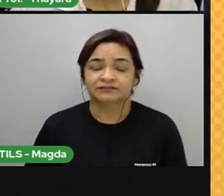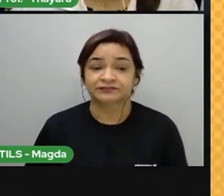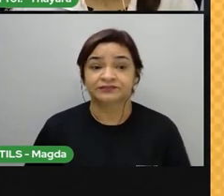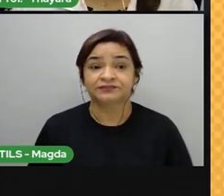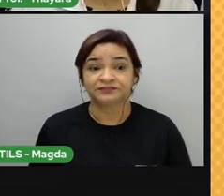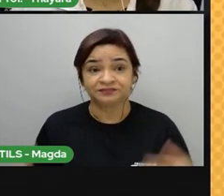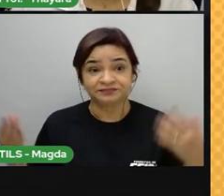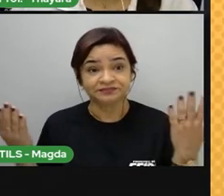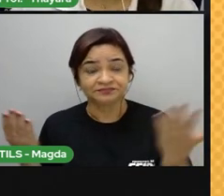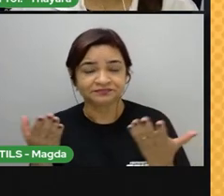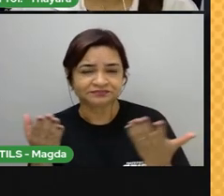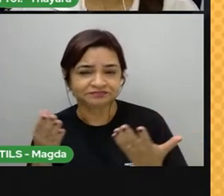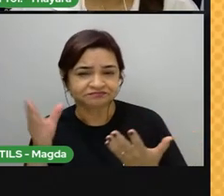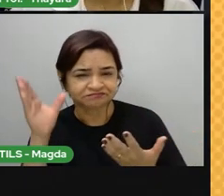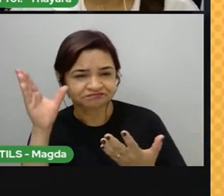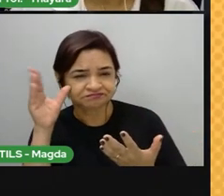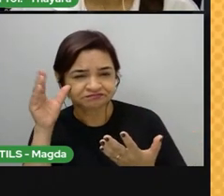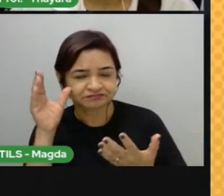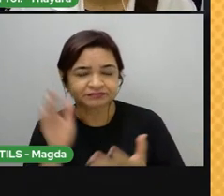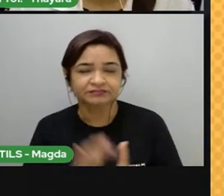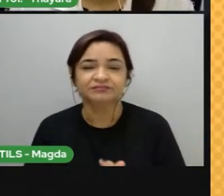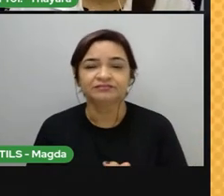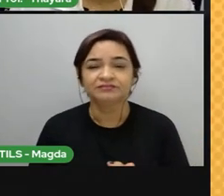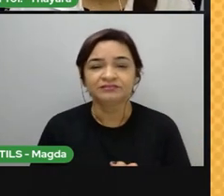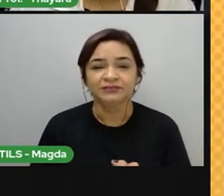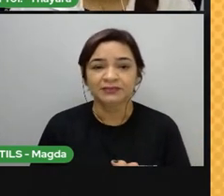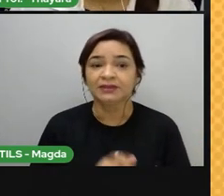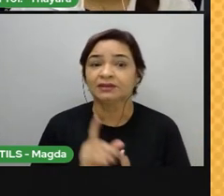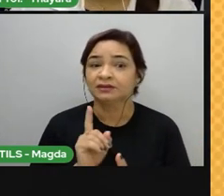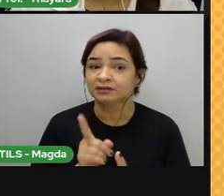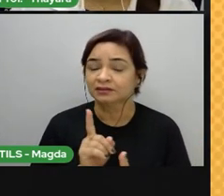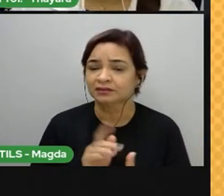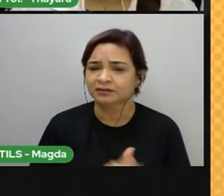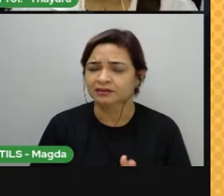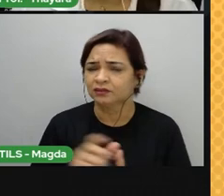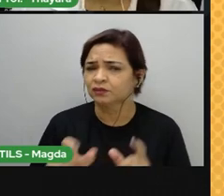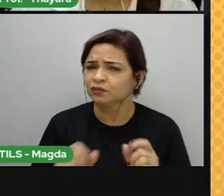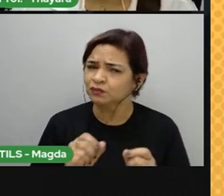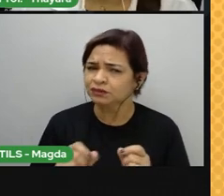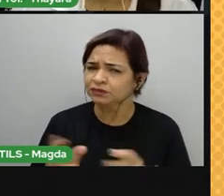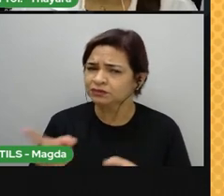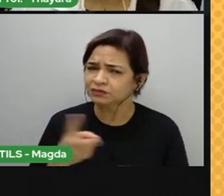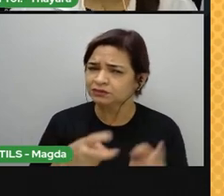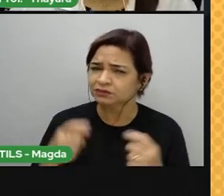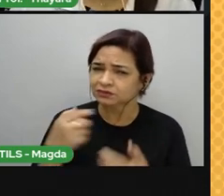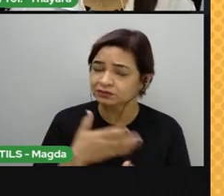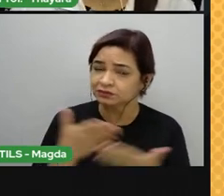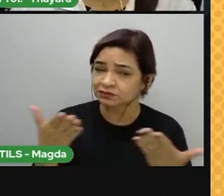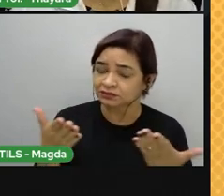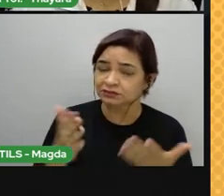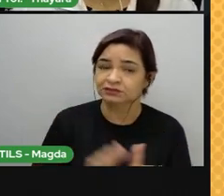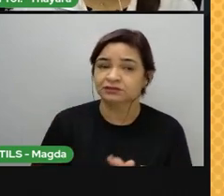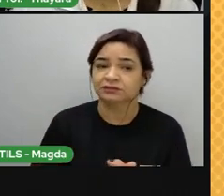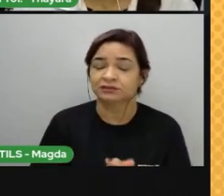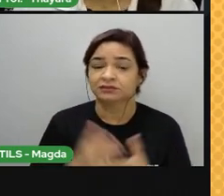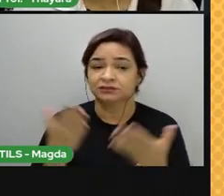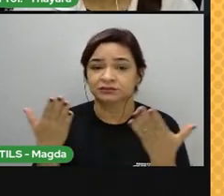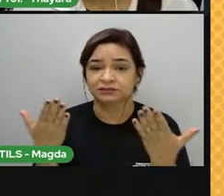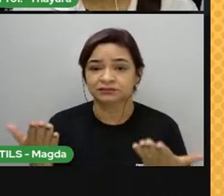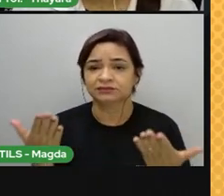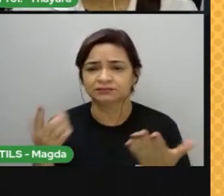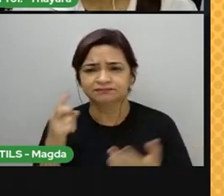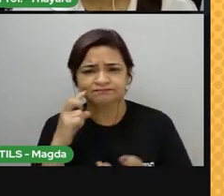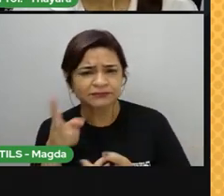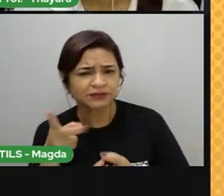Agora, um momento curiosidade, gente. O que é que eu quero mostrar para vocês? Isso daqui, ó. Estão